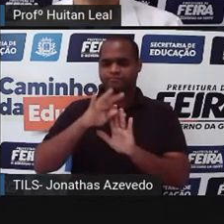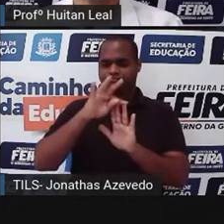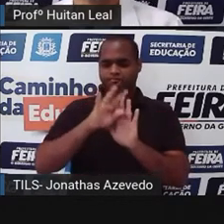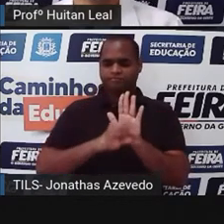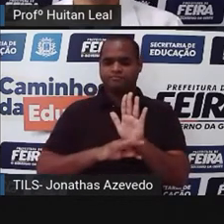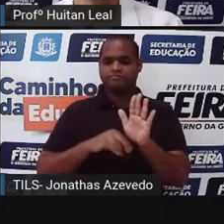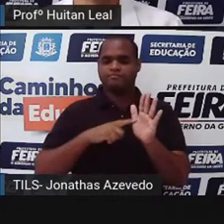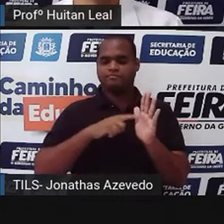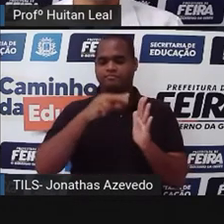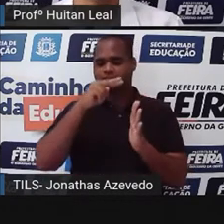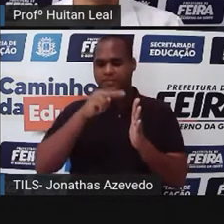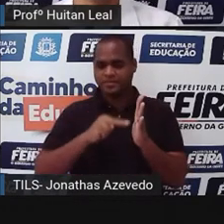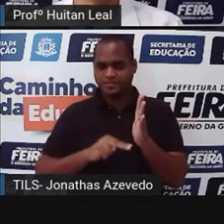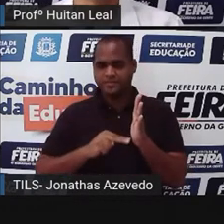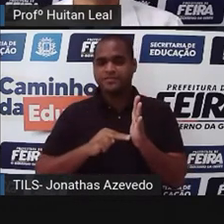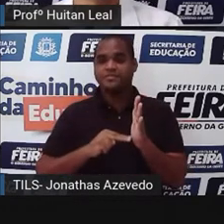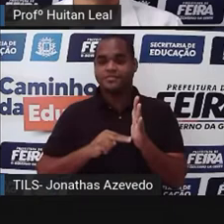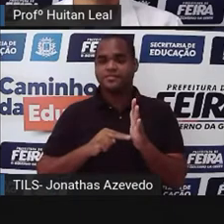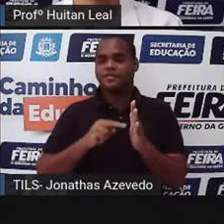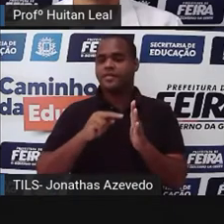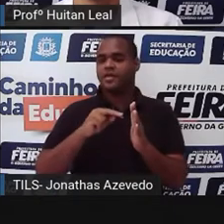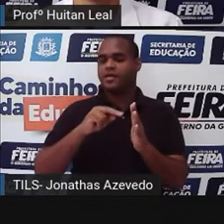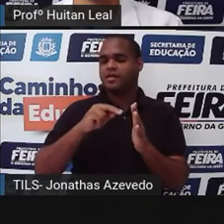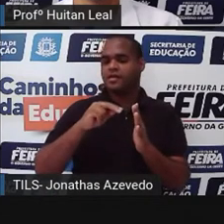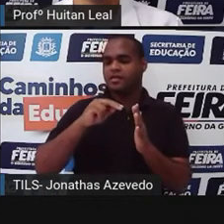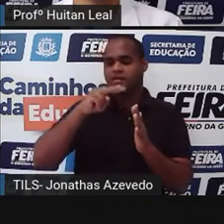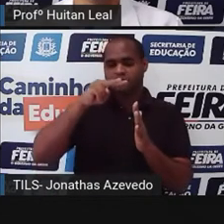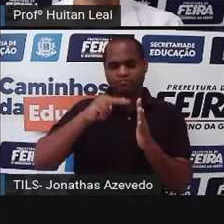literatura de folhetim.